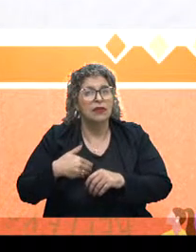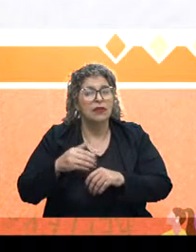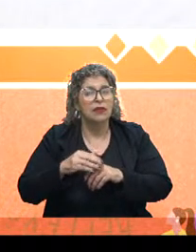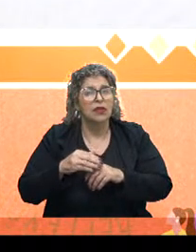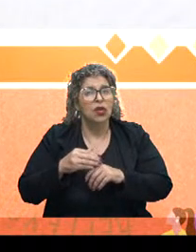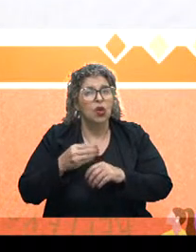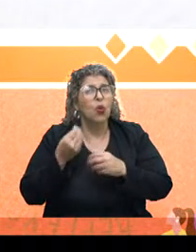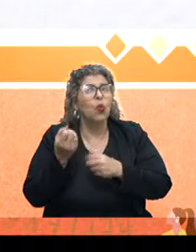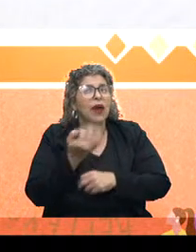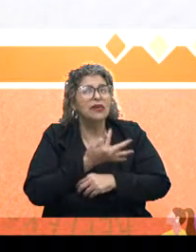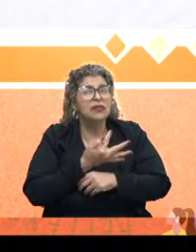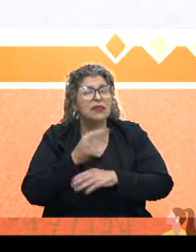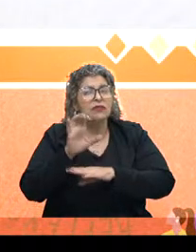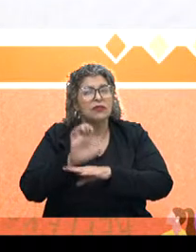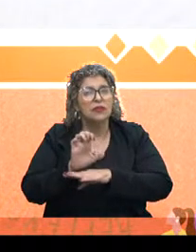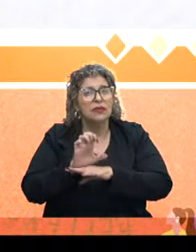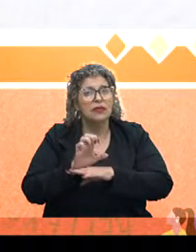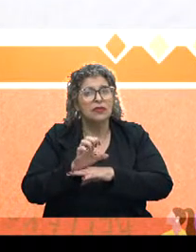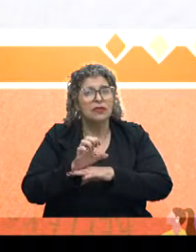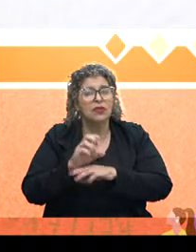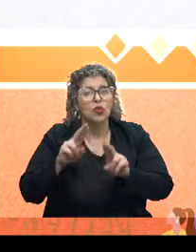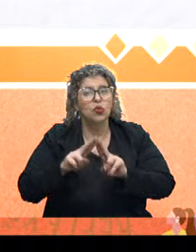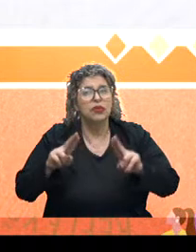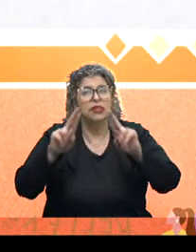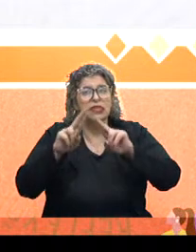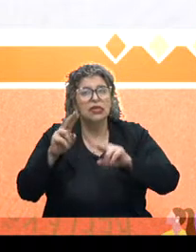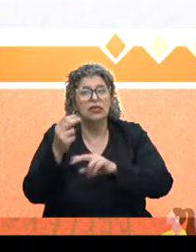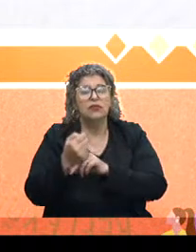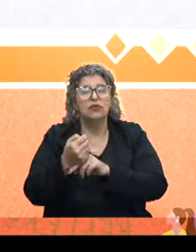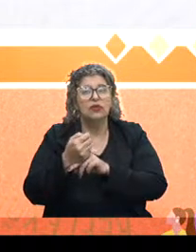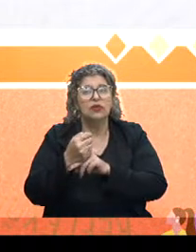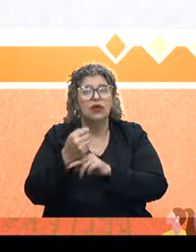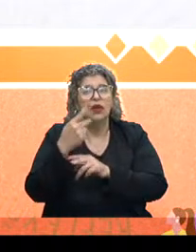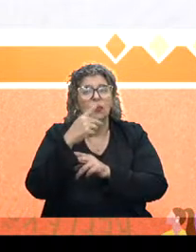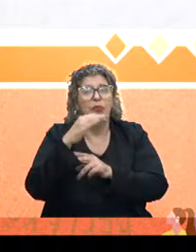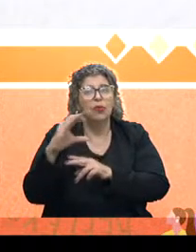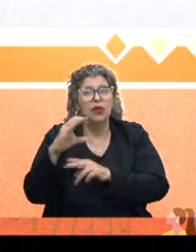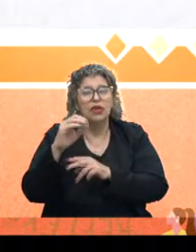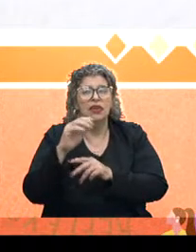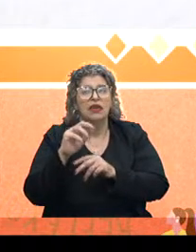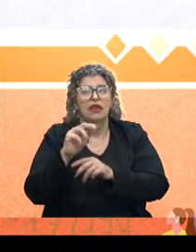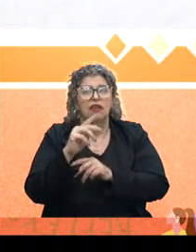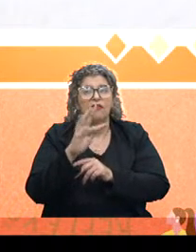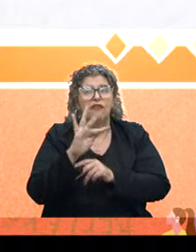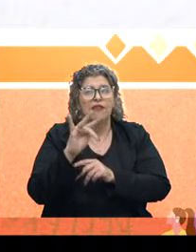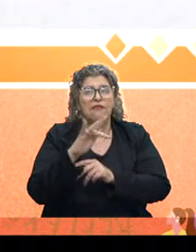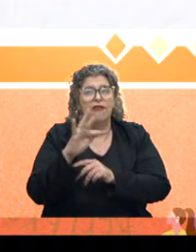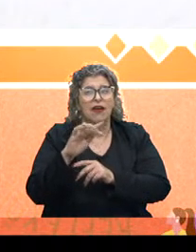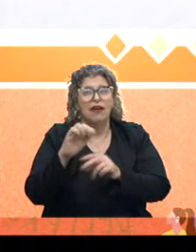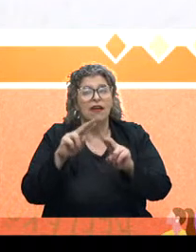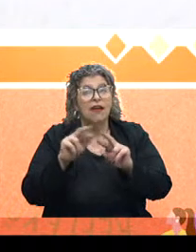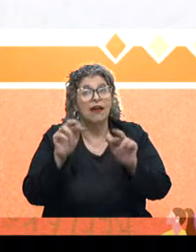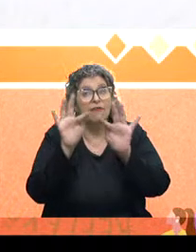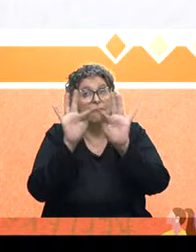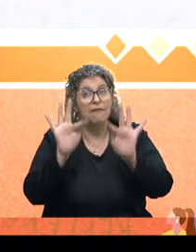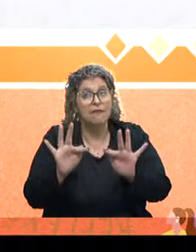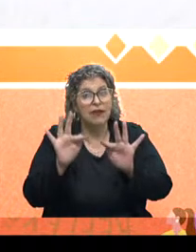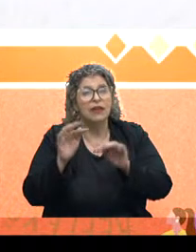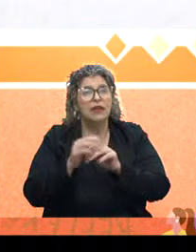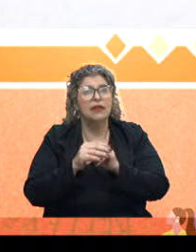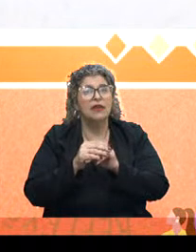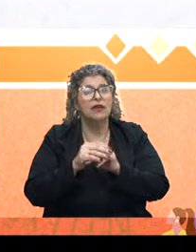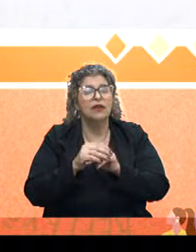Quais são elas no Rio Grande do Sul? Unicinos, PUC, Fivale, Unicruz, Unijui, Urcamp, URI,